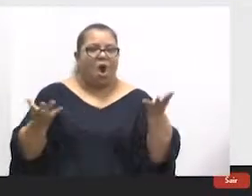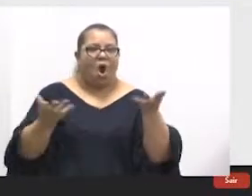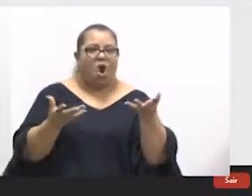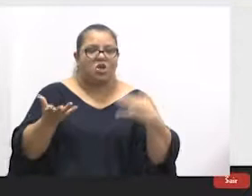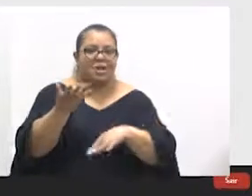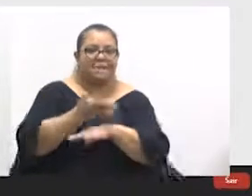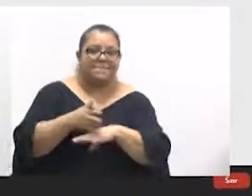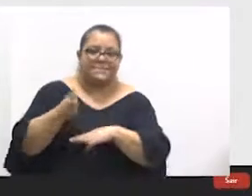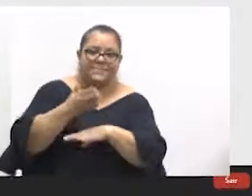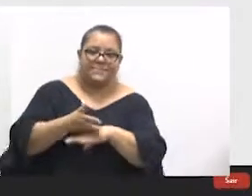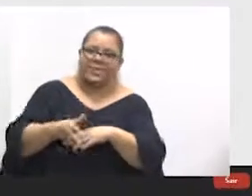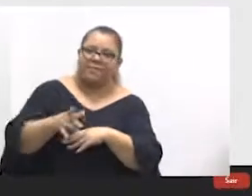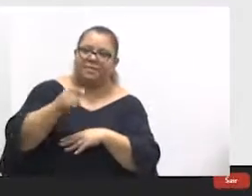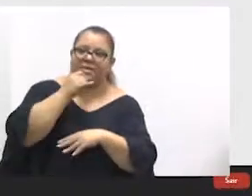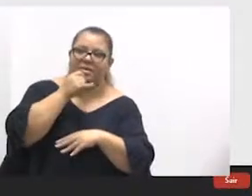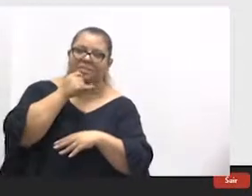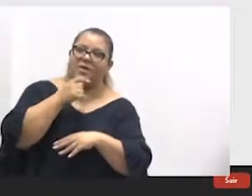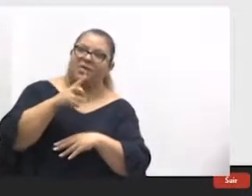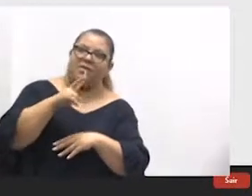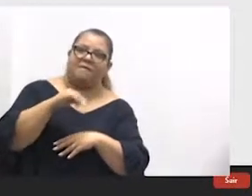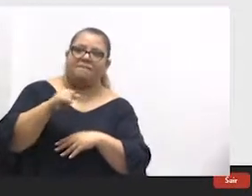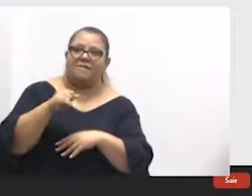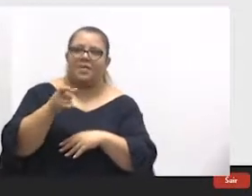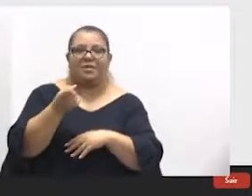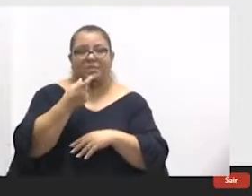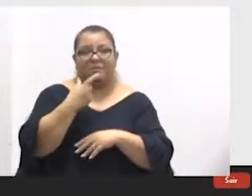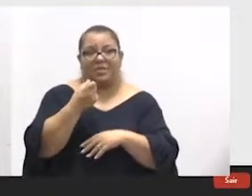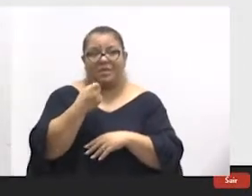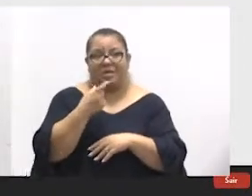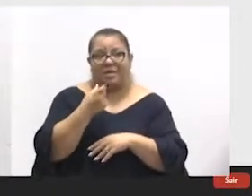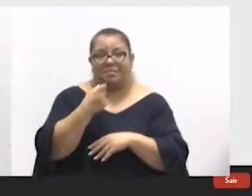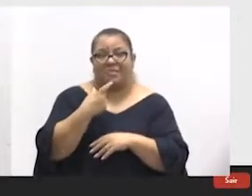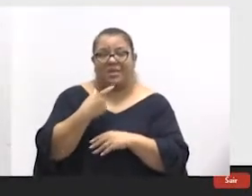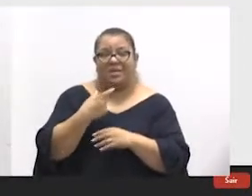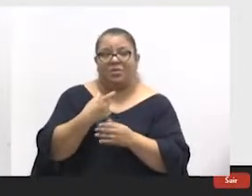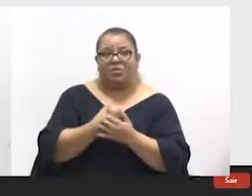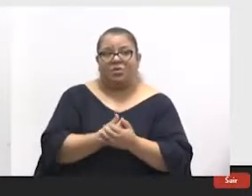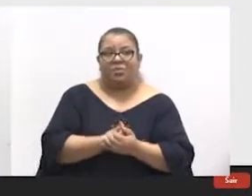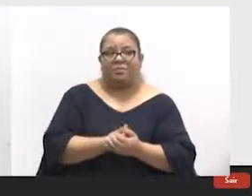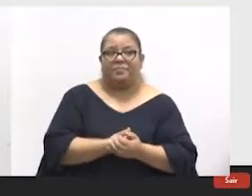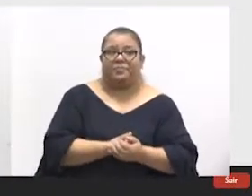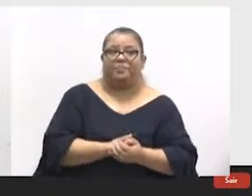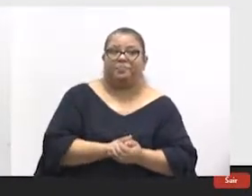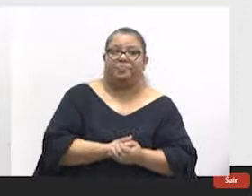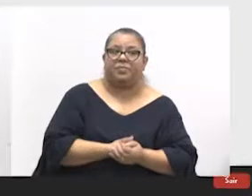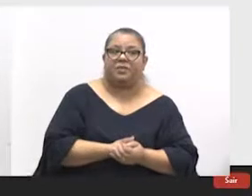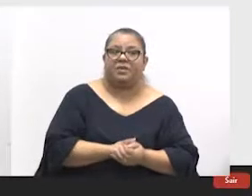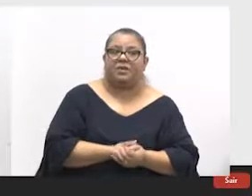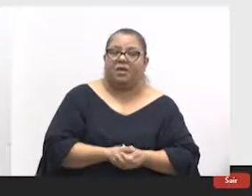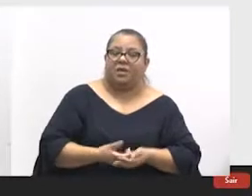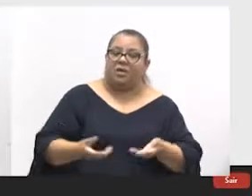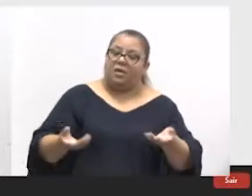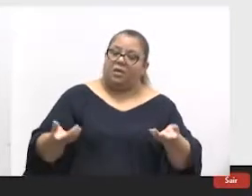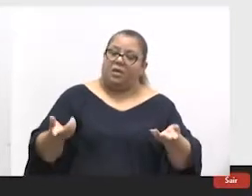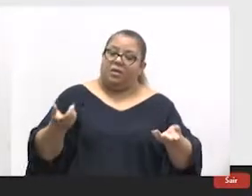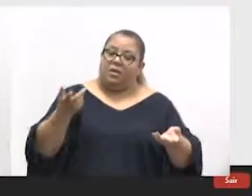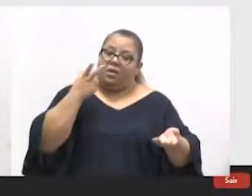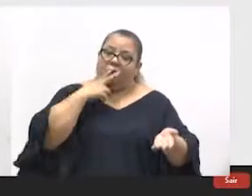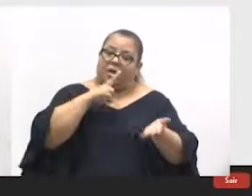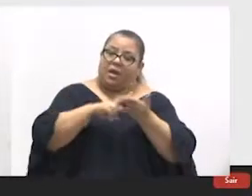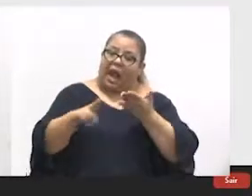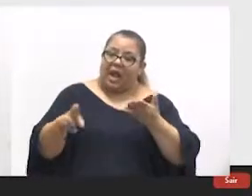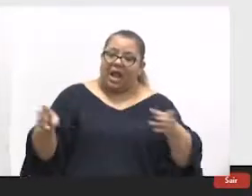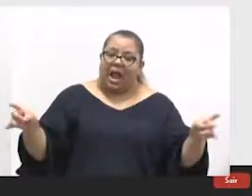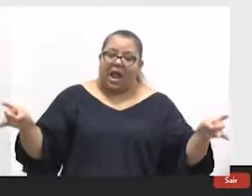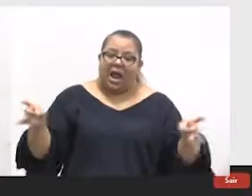prática mesmo. A gente faz o tratamento, venceu a PAC, a gente recebe cartinha falando que o paciente não tem